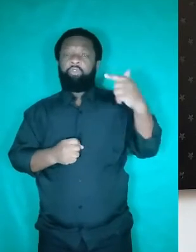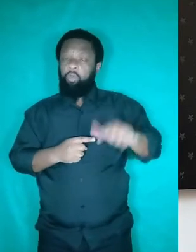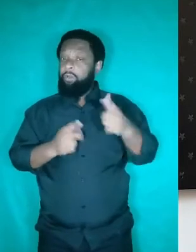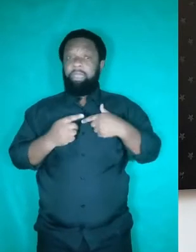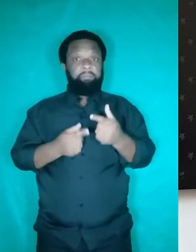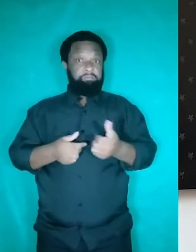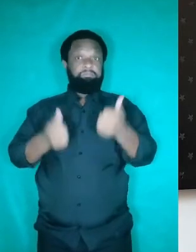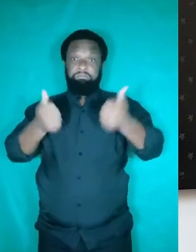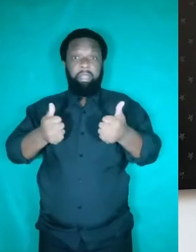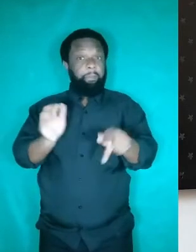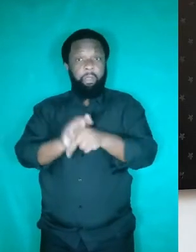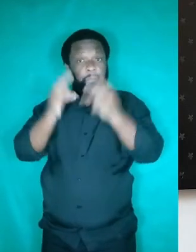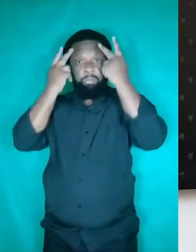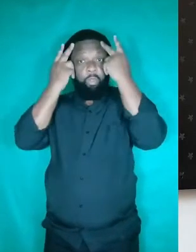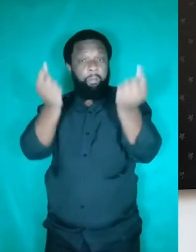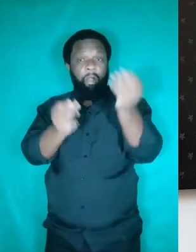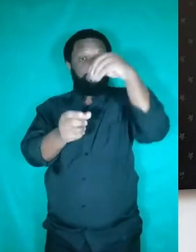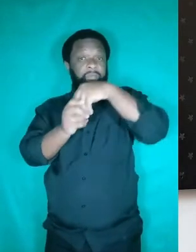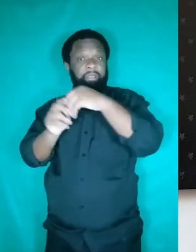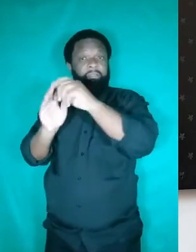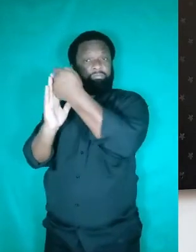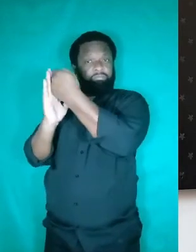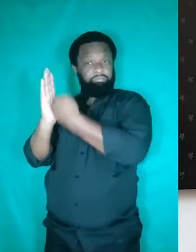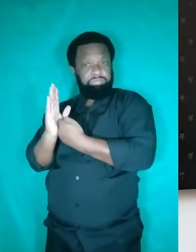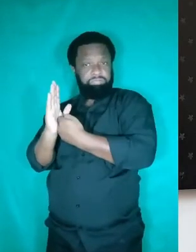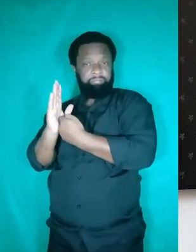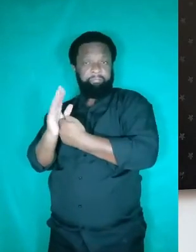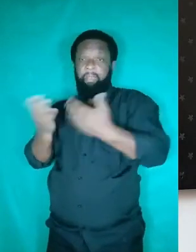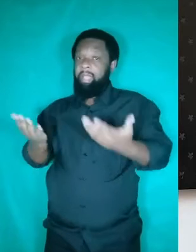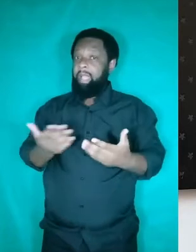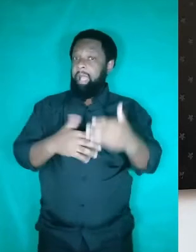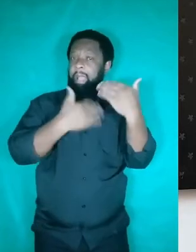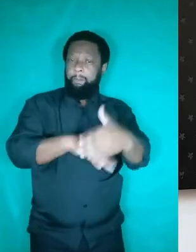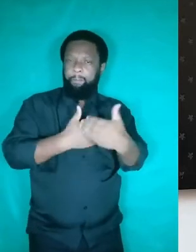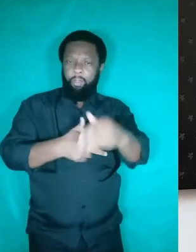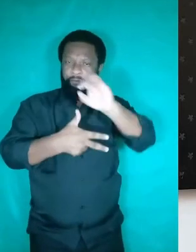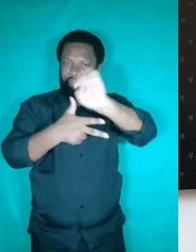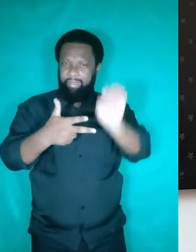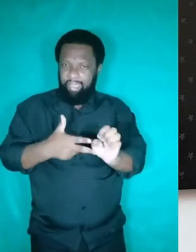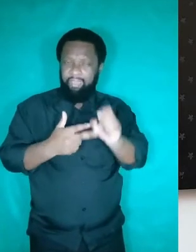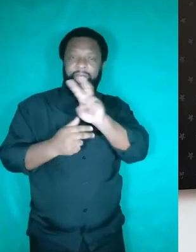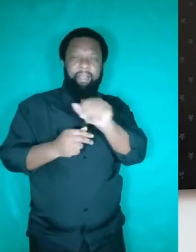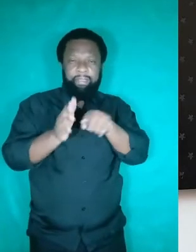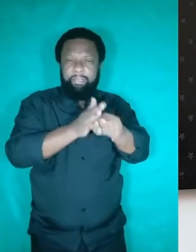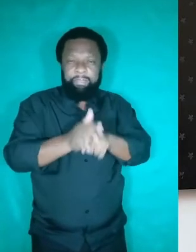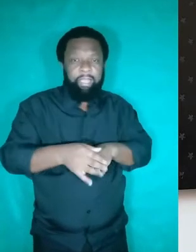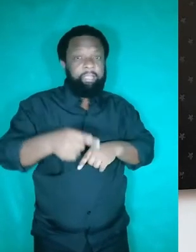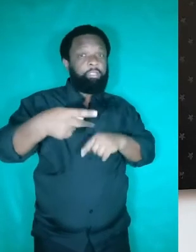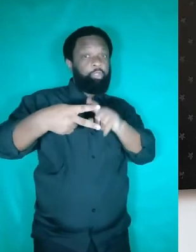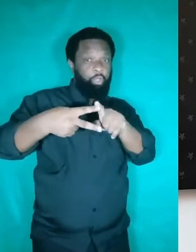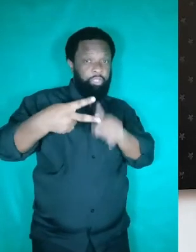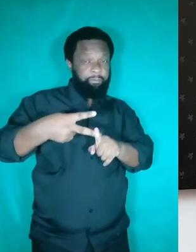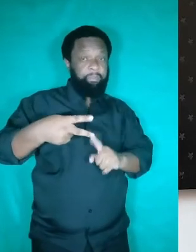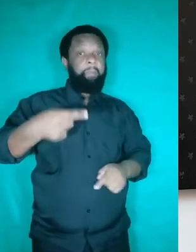natural numa dissertação. E o Enem vai levar em conta dois pontos importantes. Primeiro, o limite que